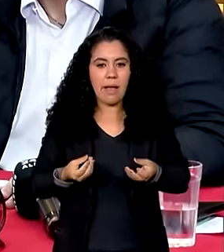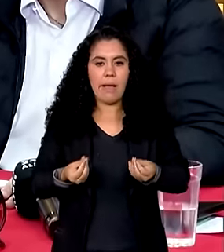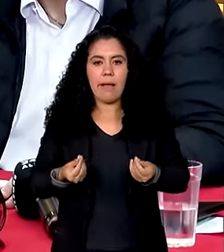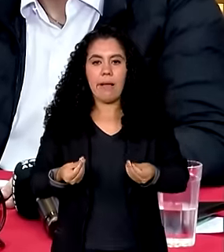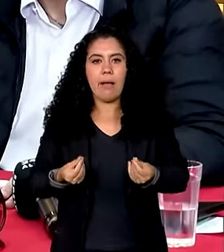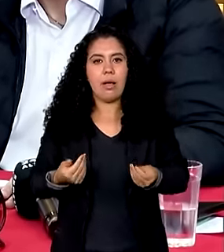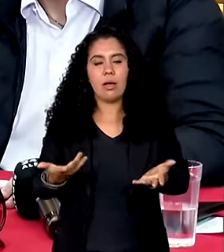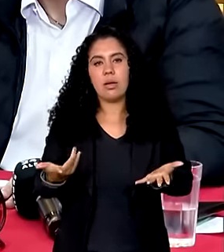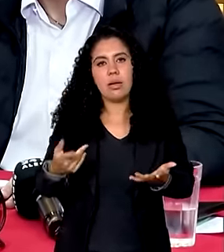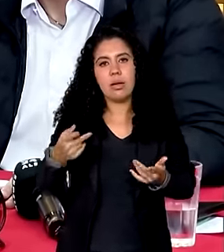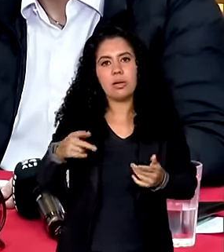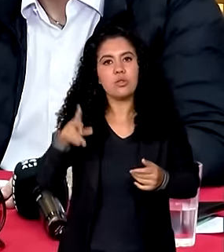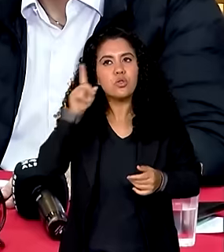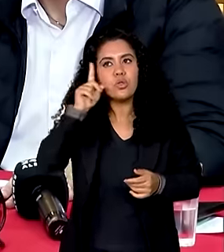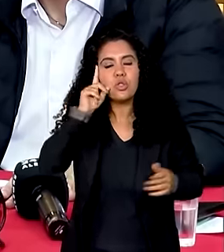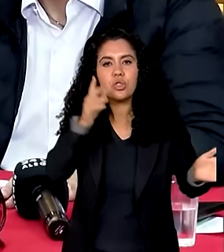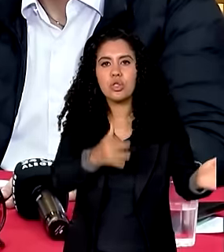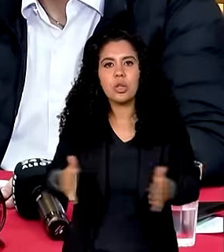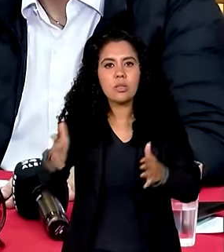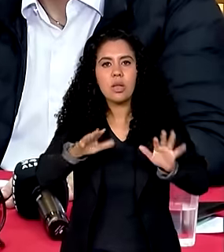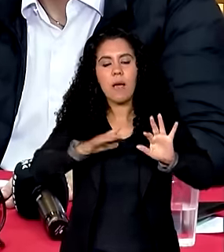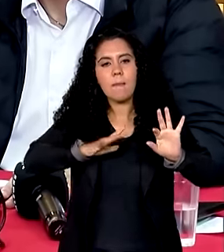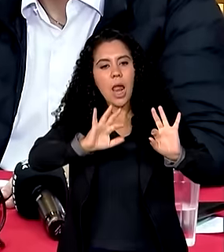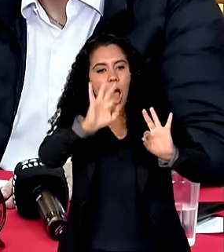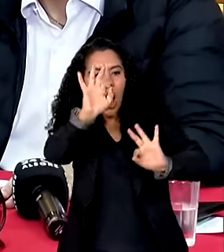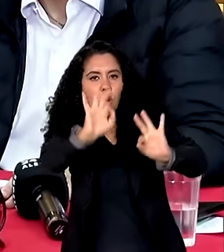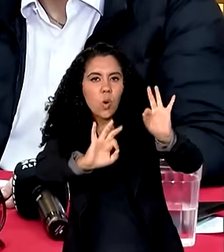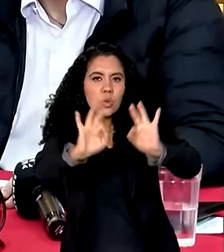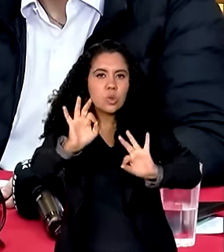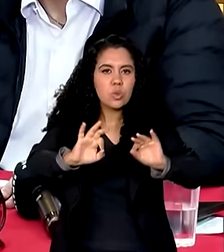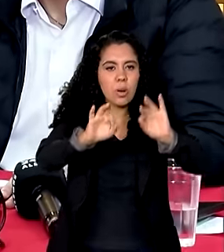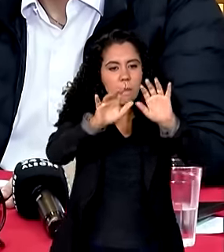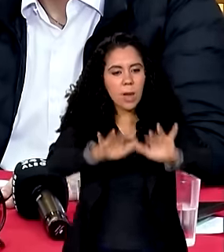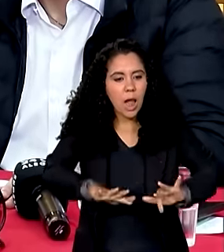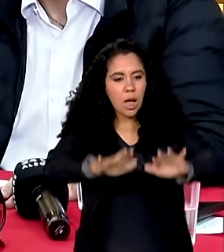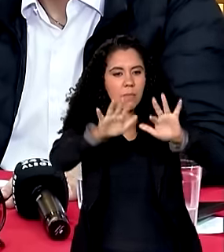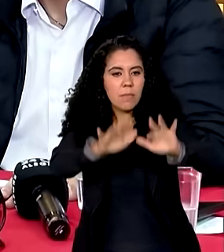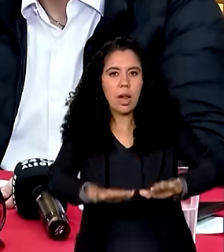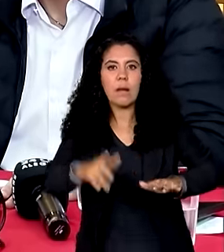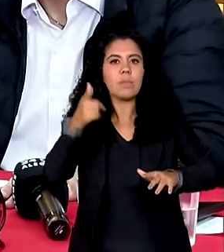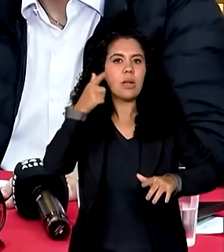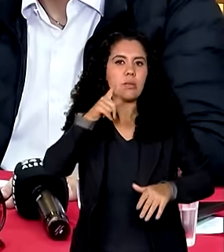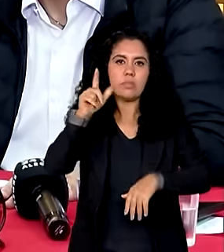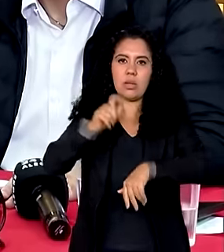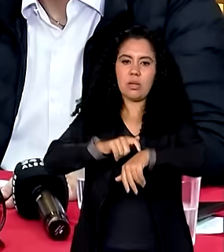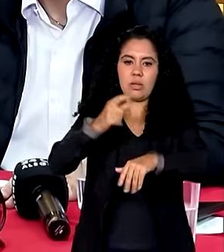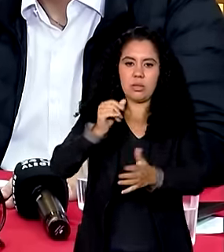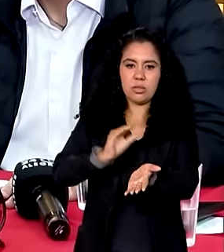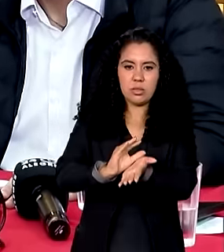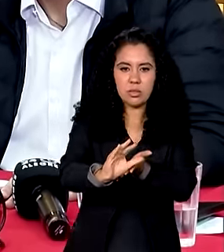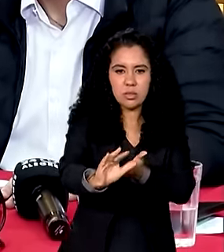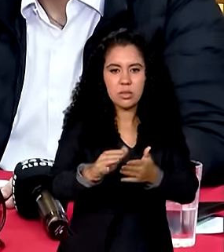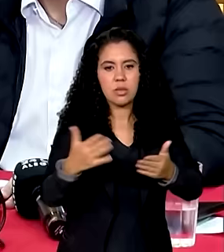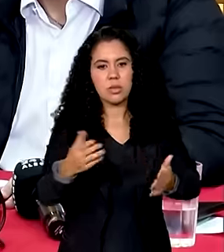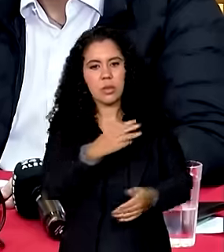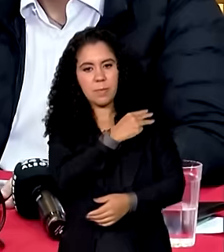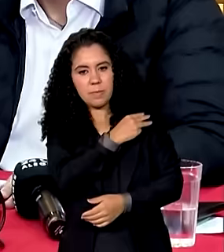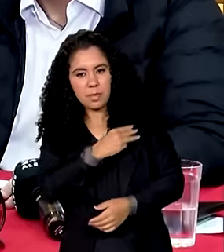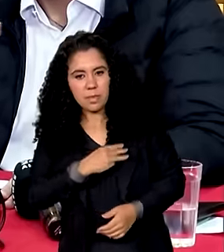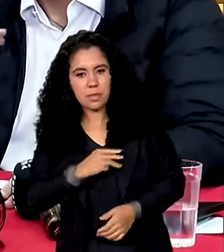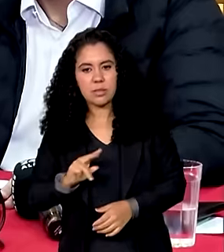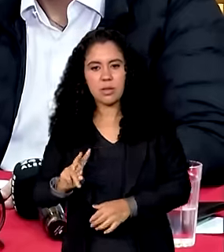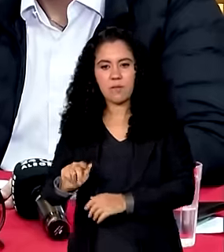rotina vamos dizer para construir um plano para ser analisado e para a gente liberar o dinheiro ministro Pimenta ministro Valdez ministro Juscelino